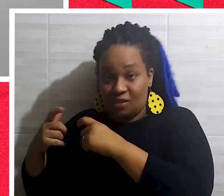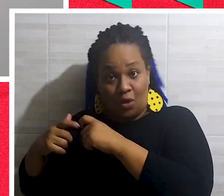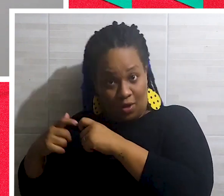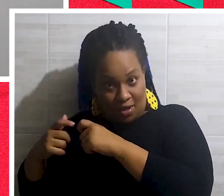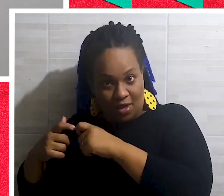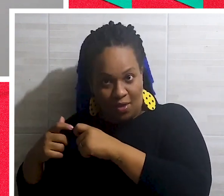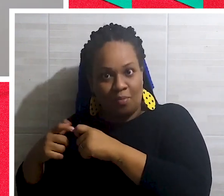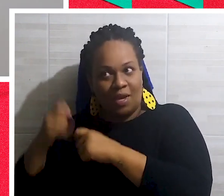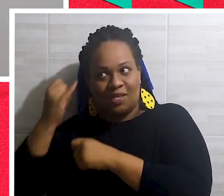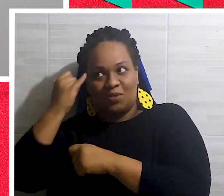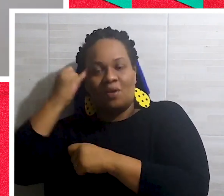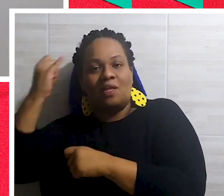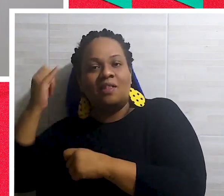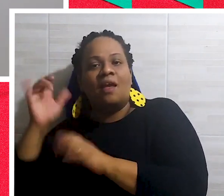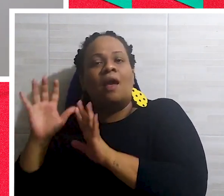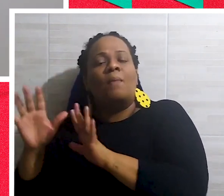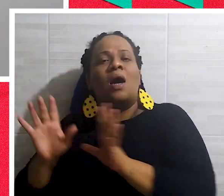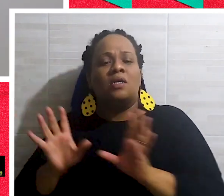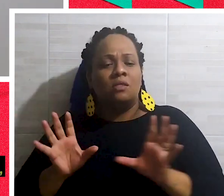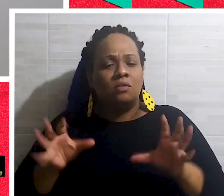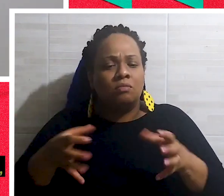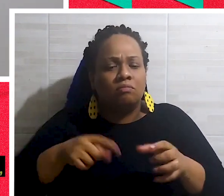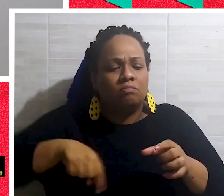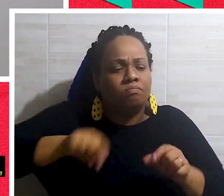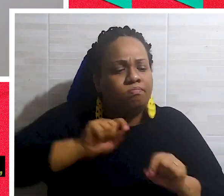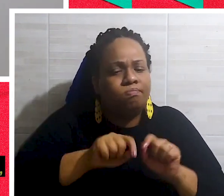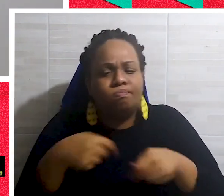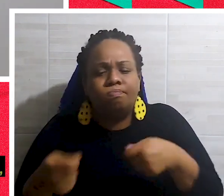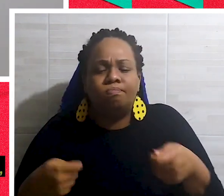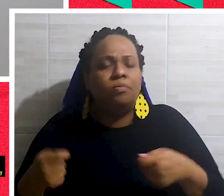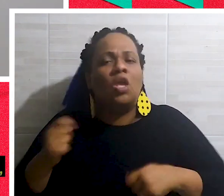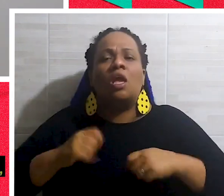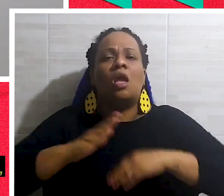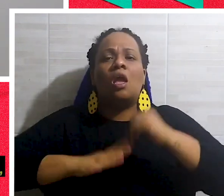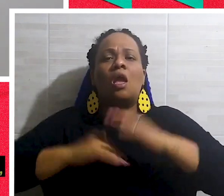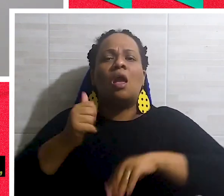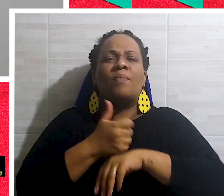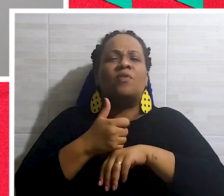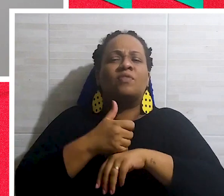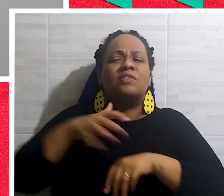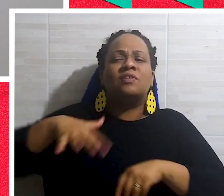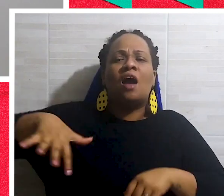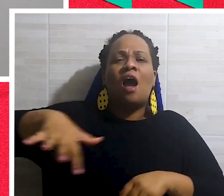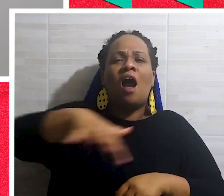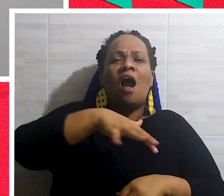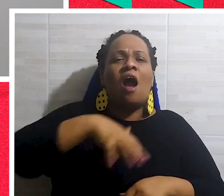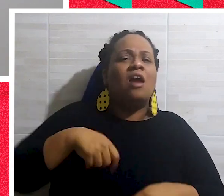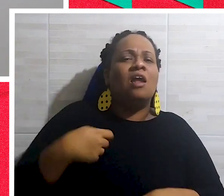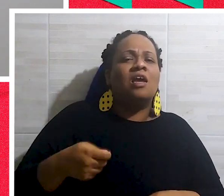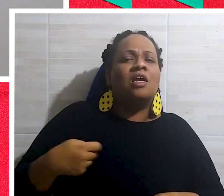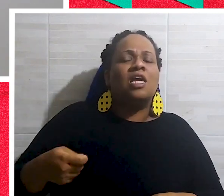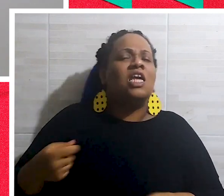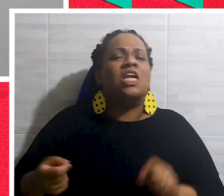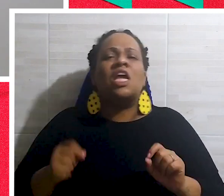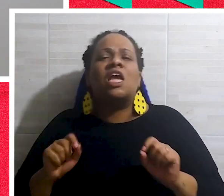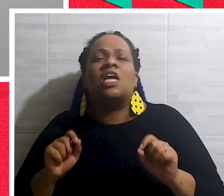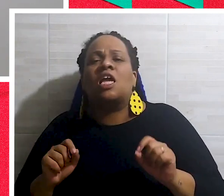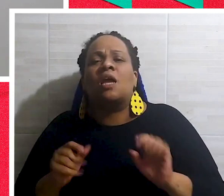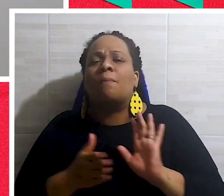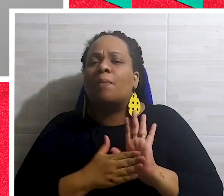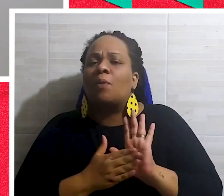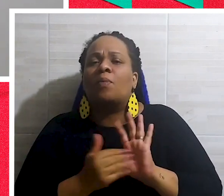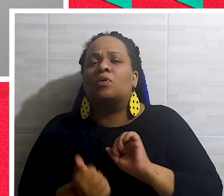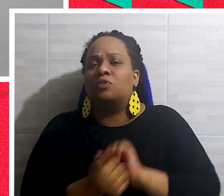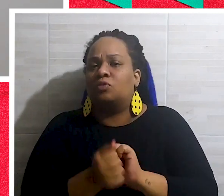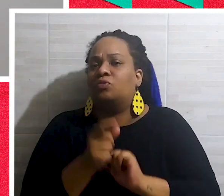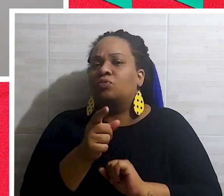colega médico e de onde surgiu a ideia. Então, tem outros profissionais de outras áreas? Quais são as áreas envolvidas? Quem são os professores que estão